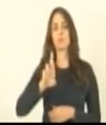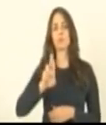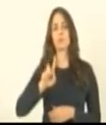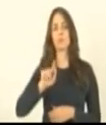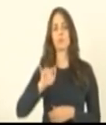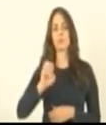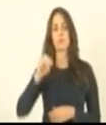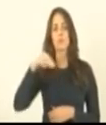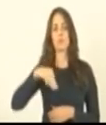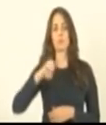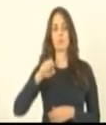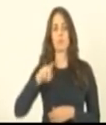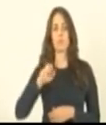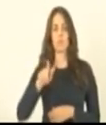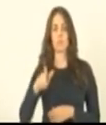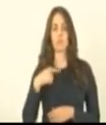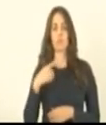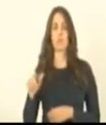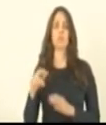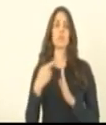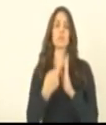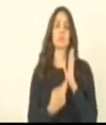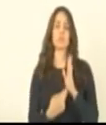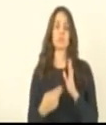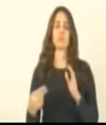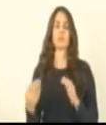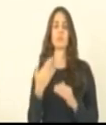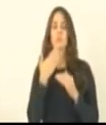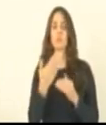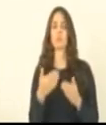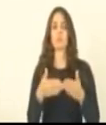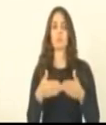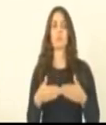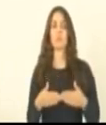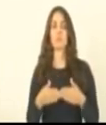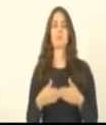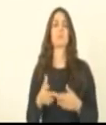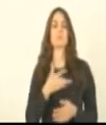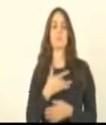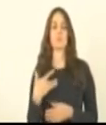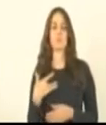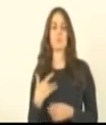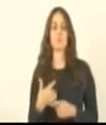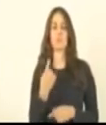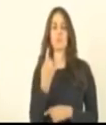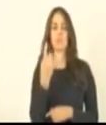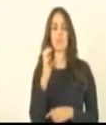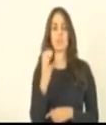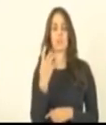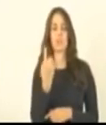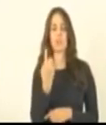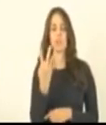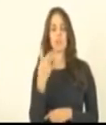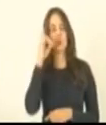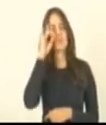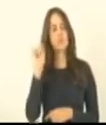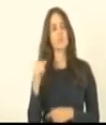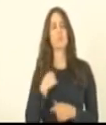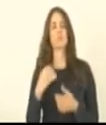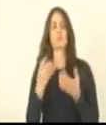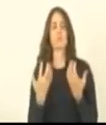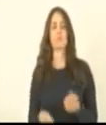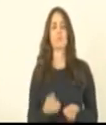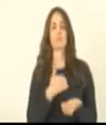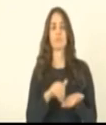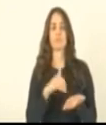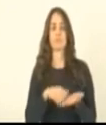305, 2 do Regimento Interno, de licença para tratamento de saúde, por 14 dias. Também defiro a Secretaria